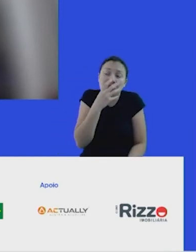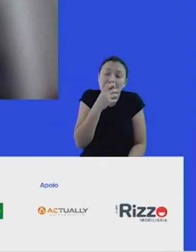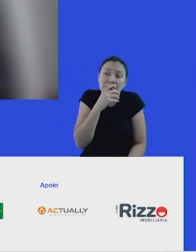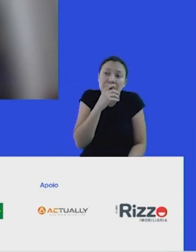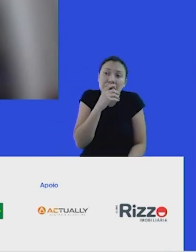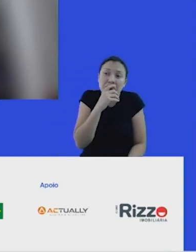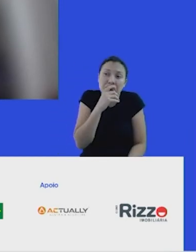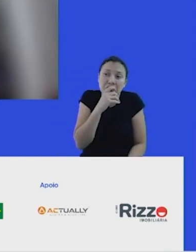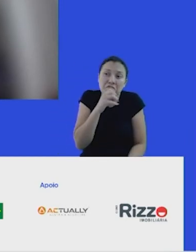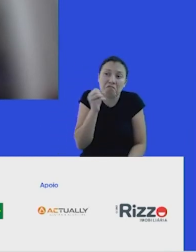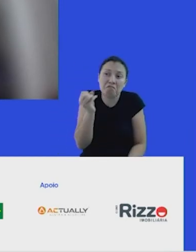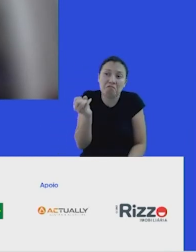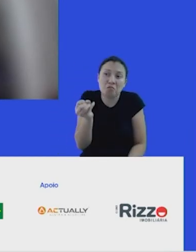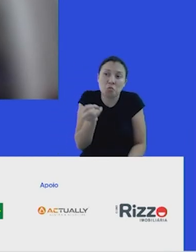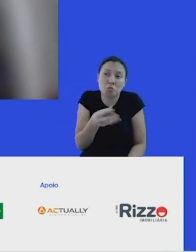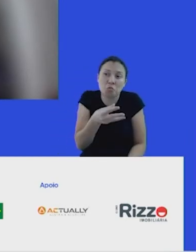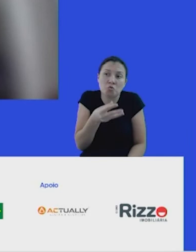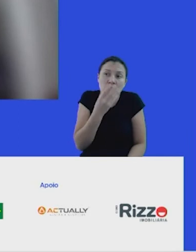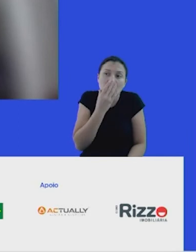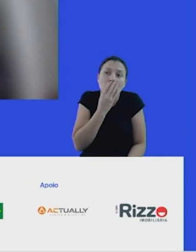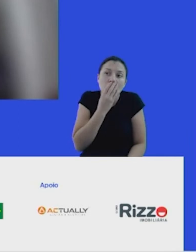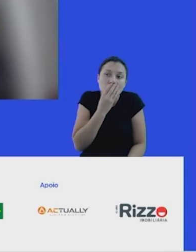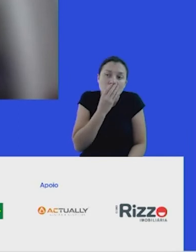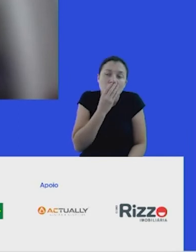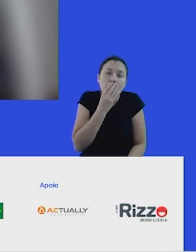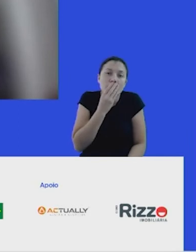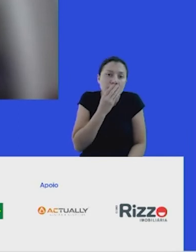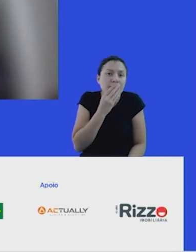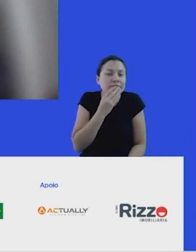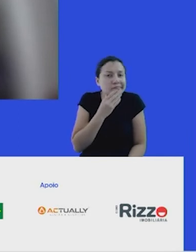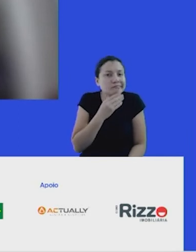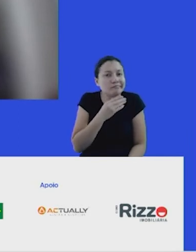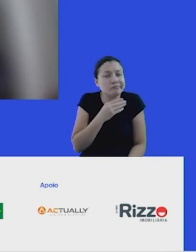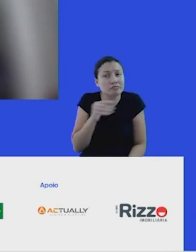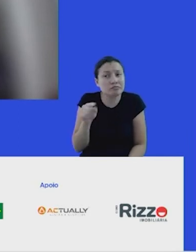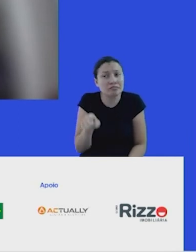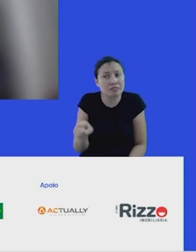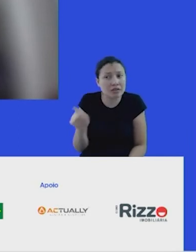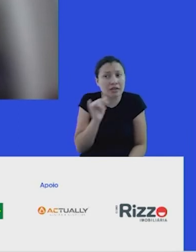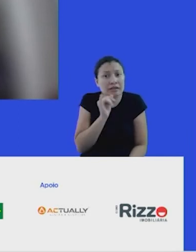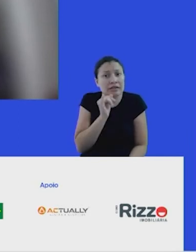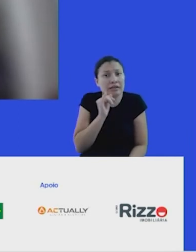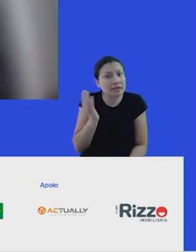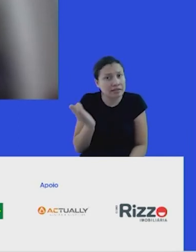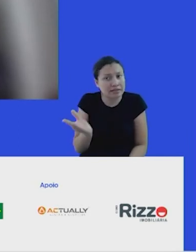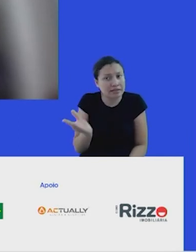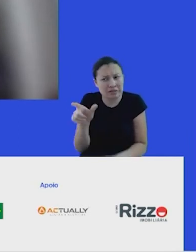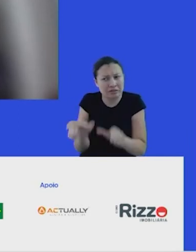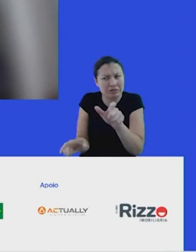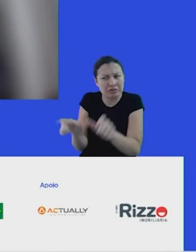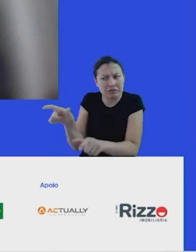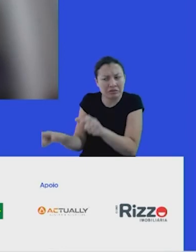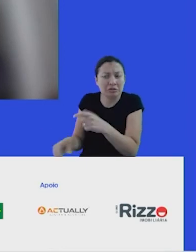que está se inaugurando de maneira cada vez mais concreta e acho que são esses exemplos que vão impulsionando, influenciando